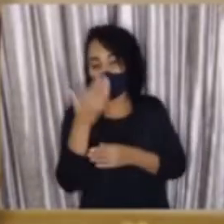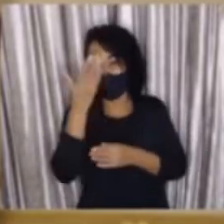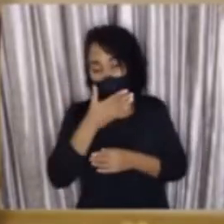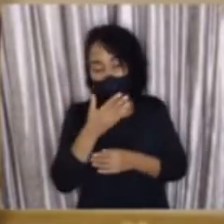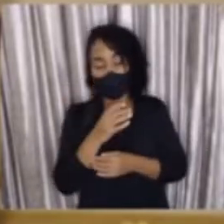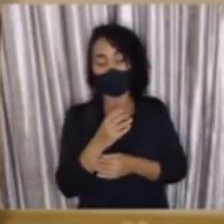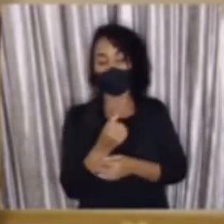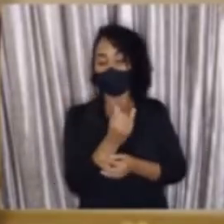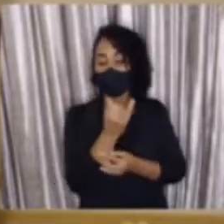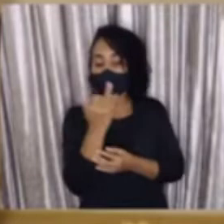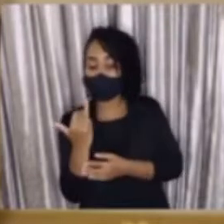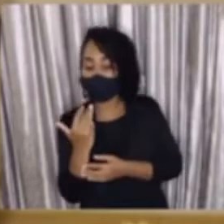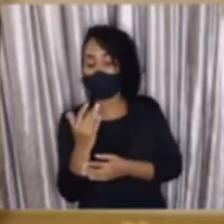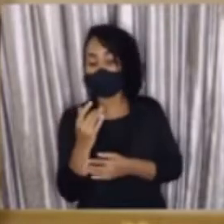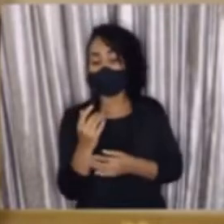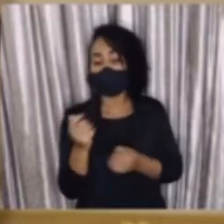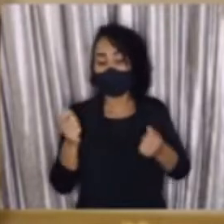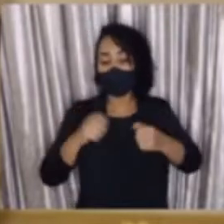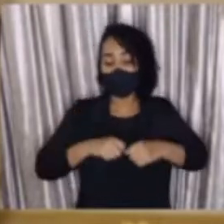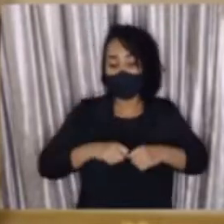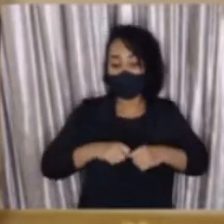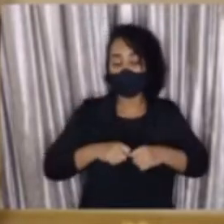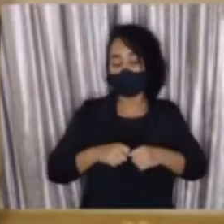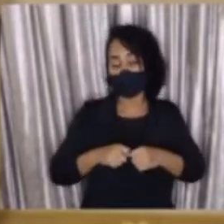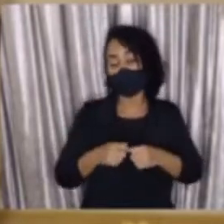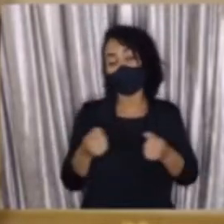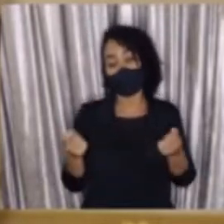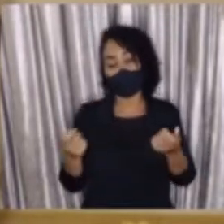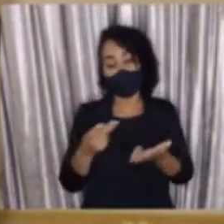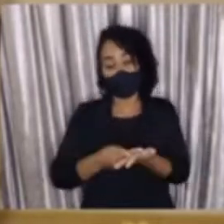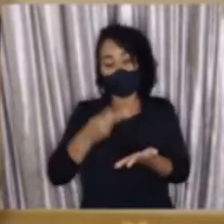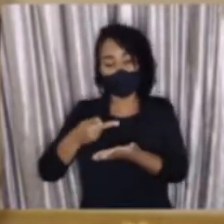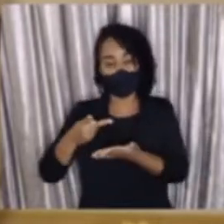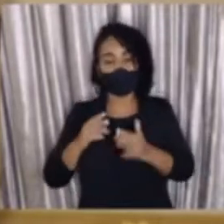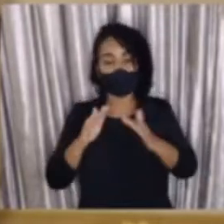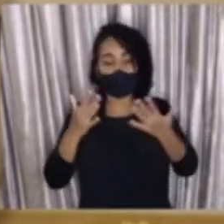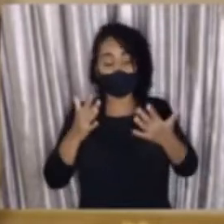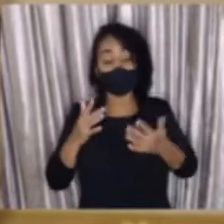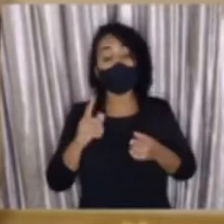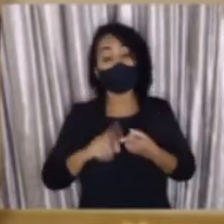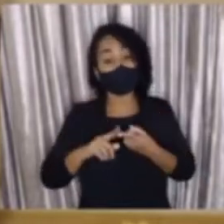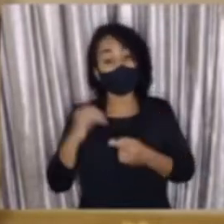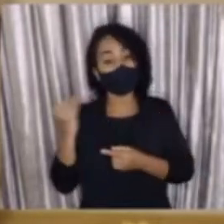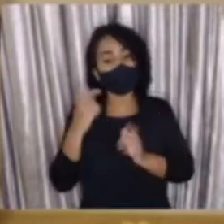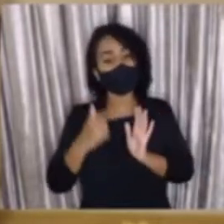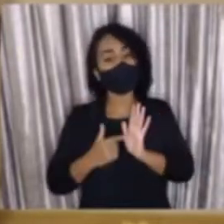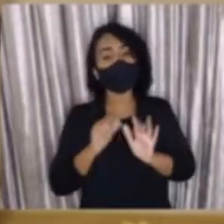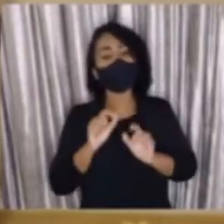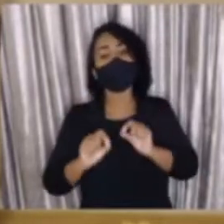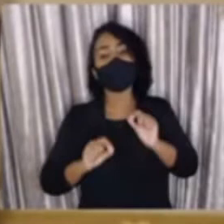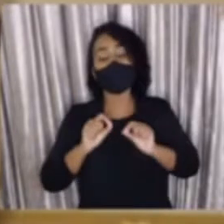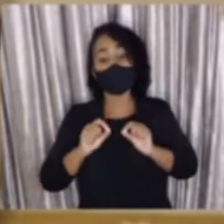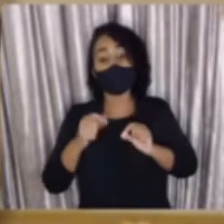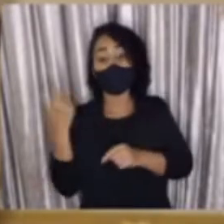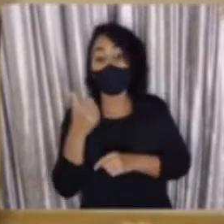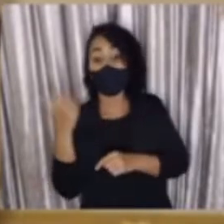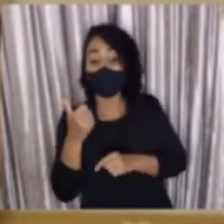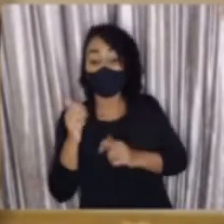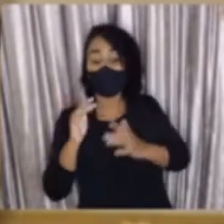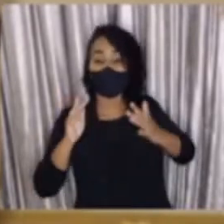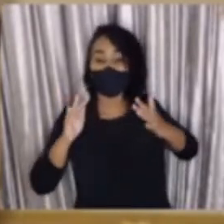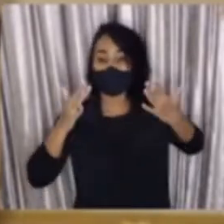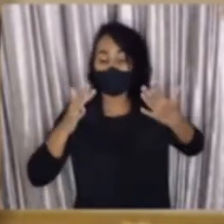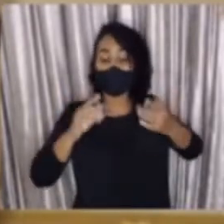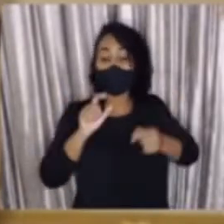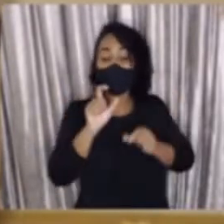eventos, para ampliar a capacidade de carga de realização desses eventos. Importante também destacar que, nesses primeiros